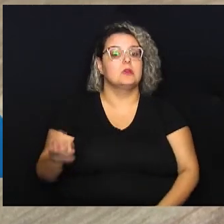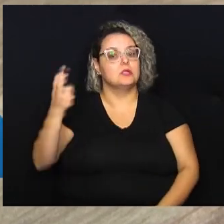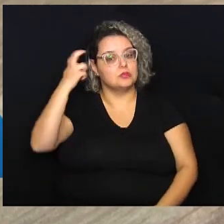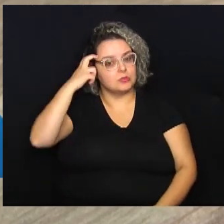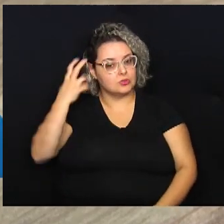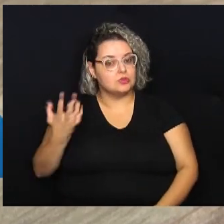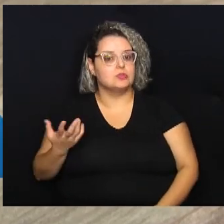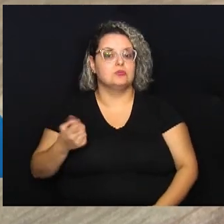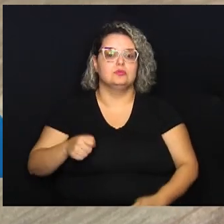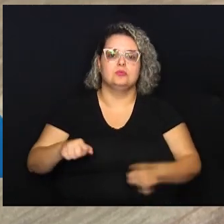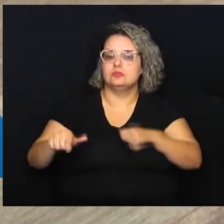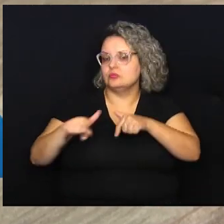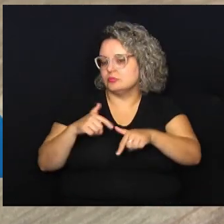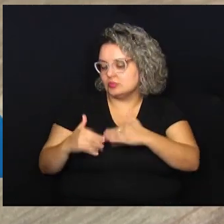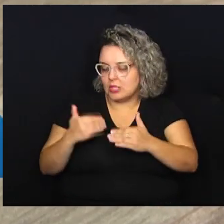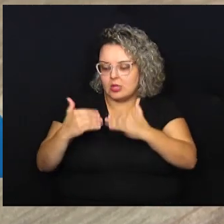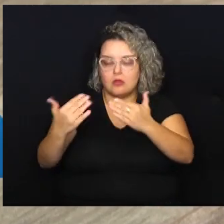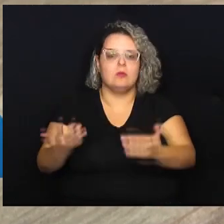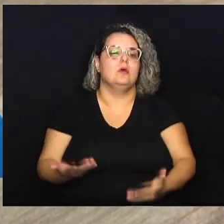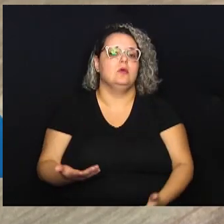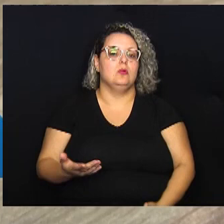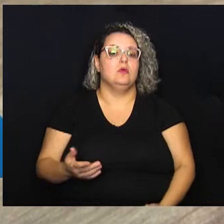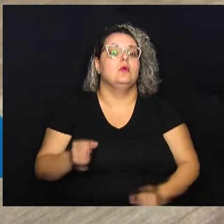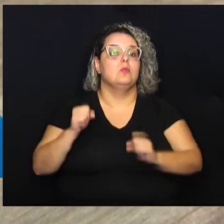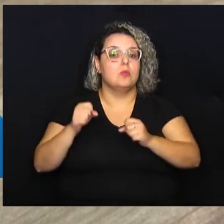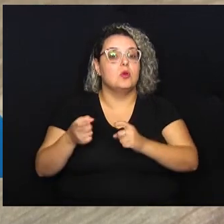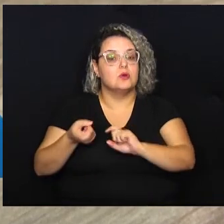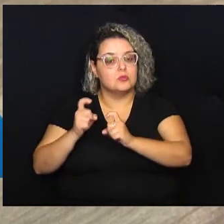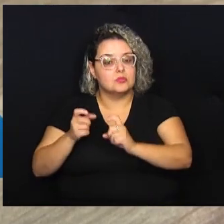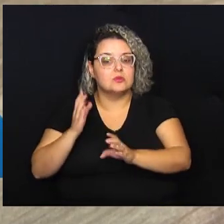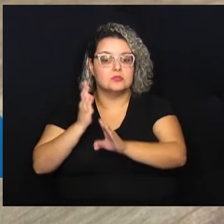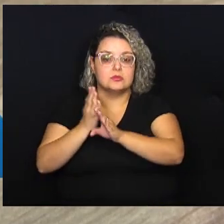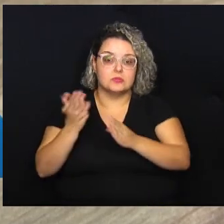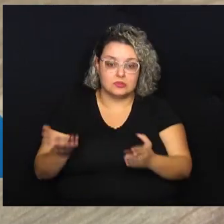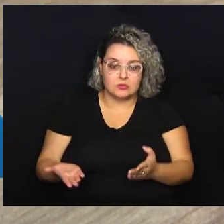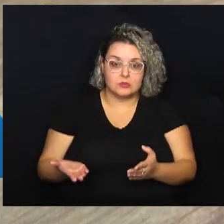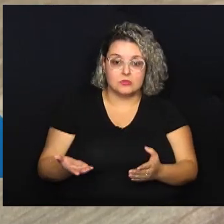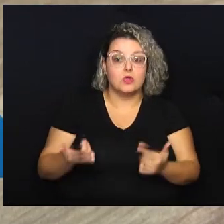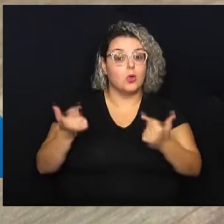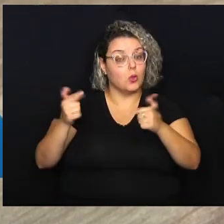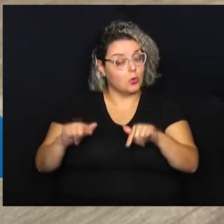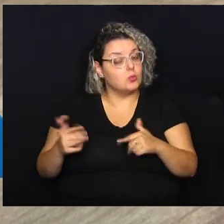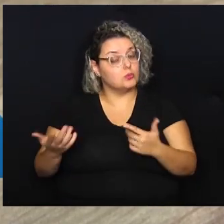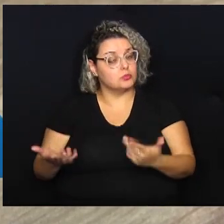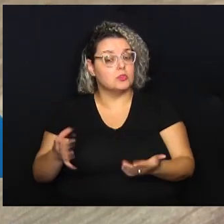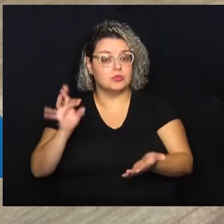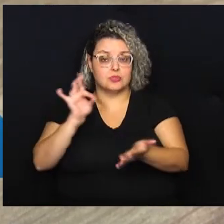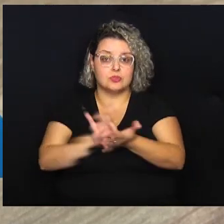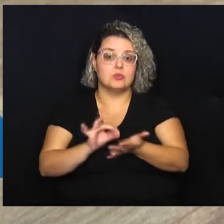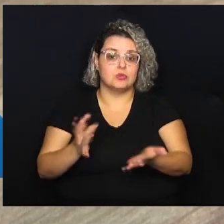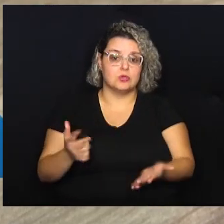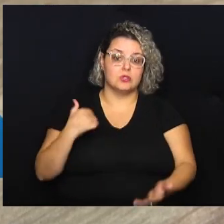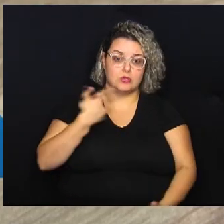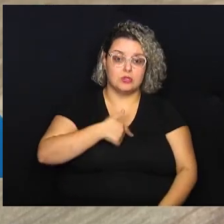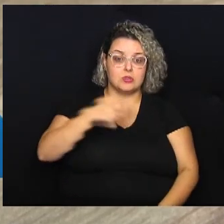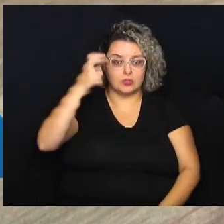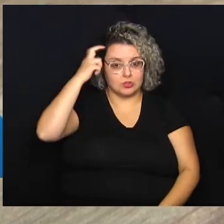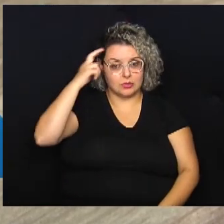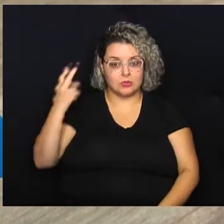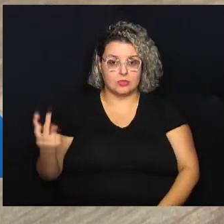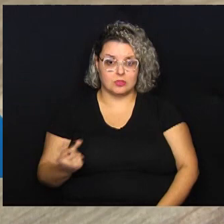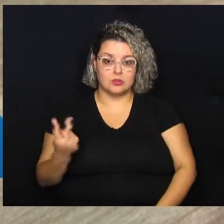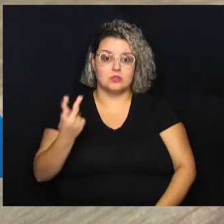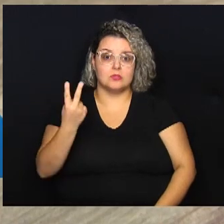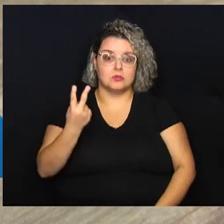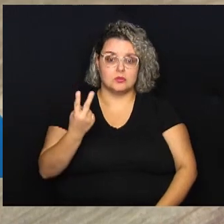nossas atividades culturais, de formação, para que a gente possa se reunir, se encontrar. Um espaço, de fato, onde a nossa cultura